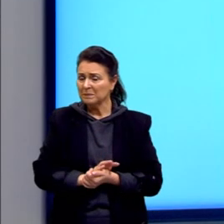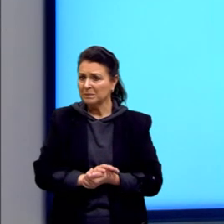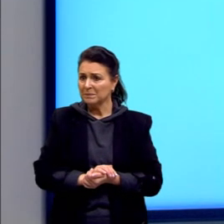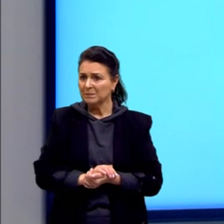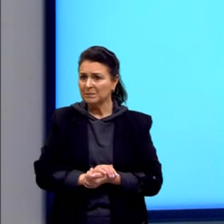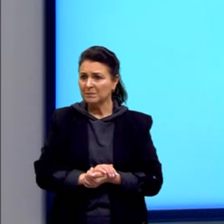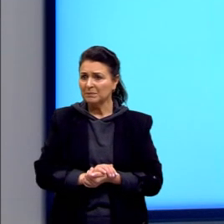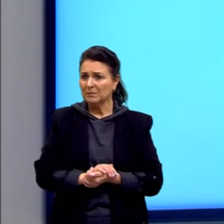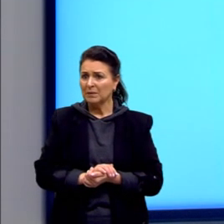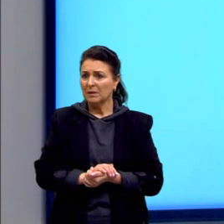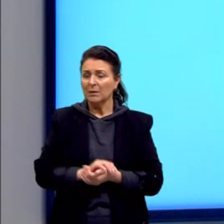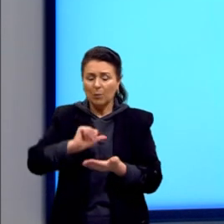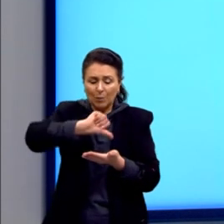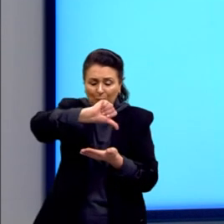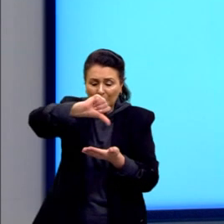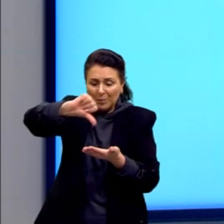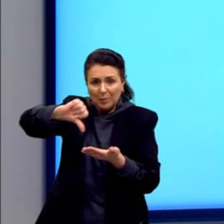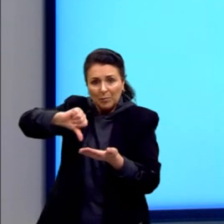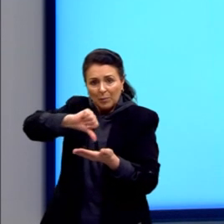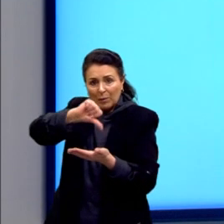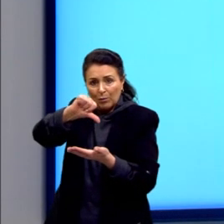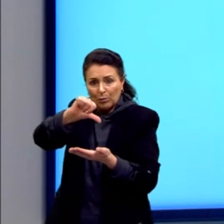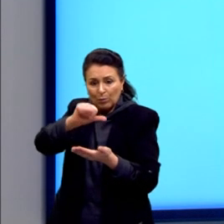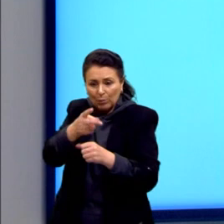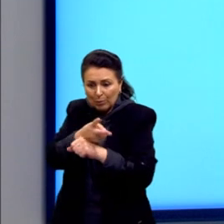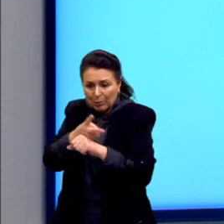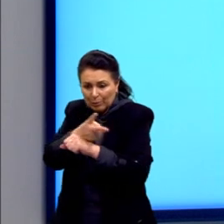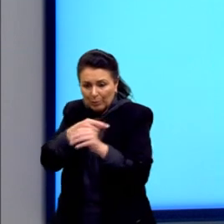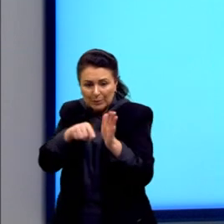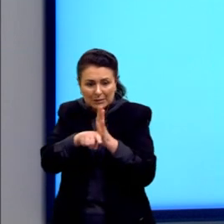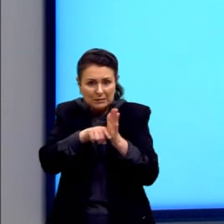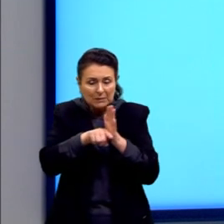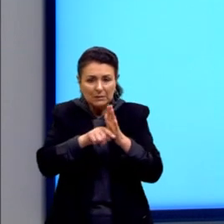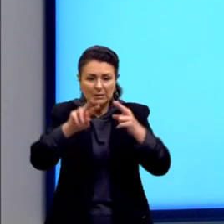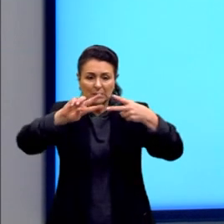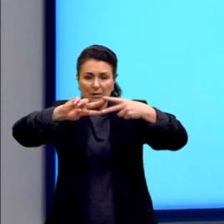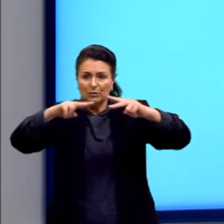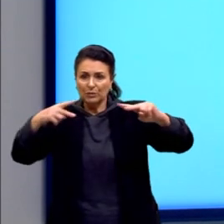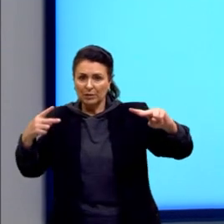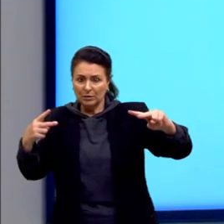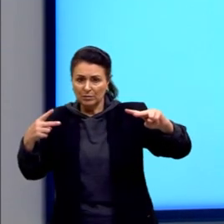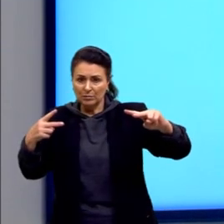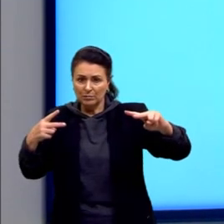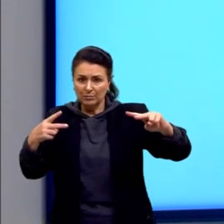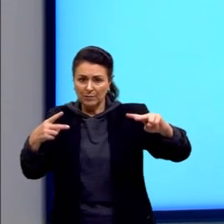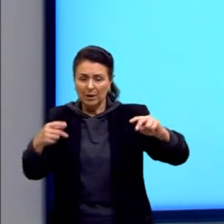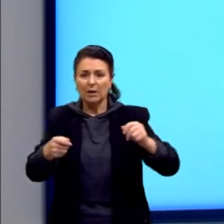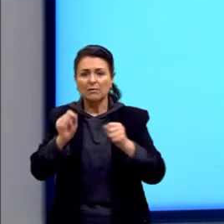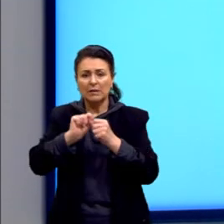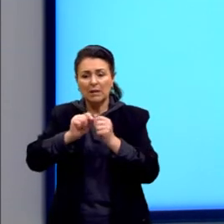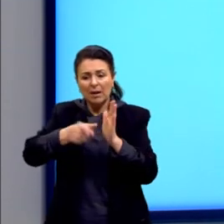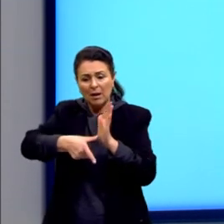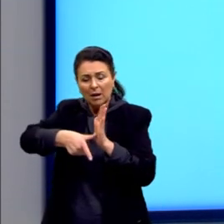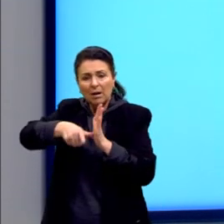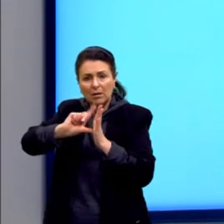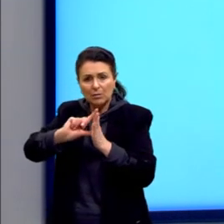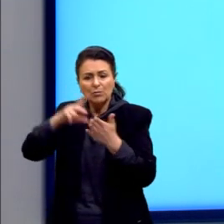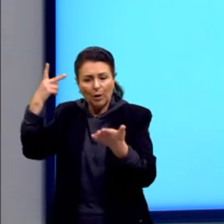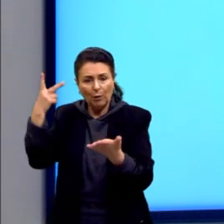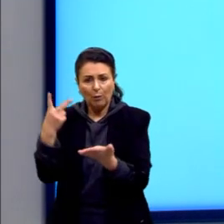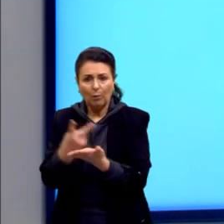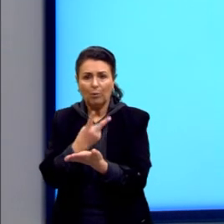Bom, um mapeamento genético. Então, o procedimento tecnológico prévio para fazer antes, antes